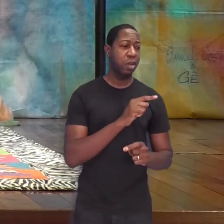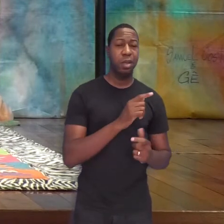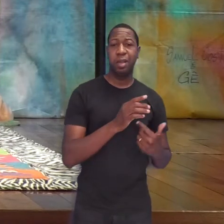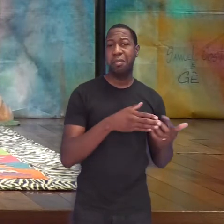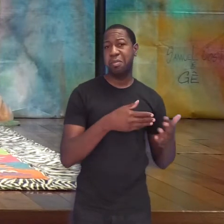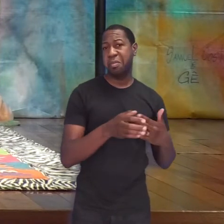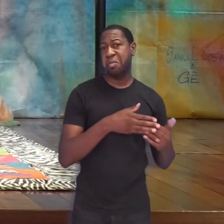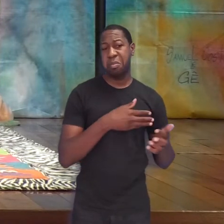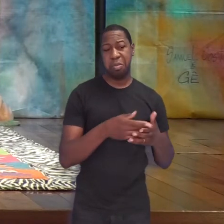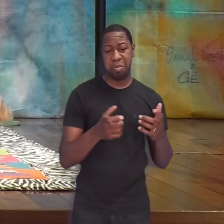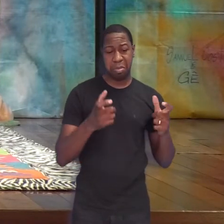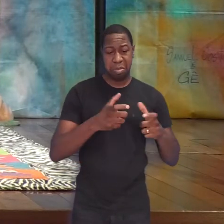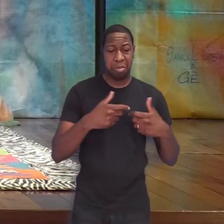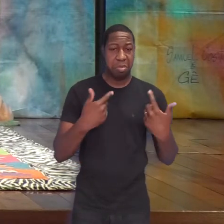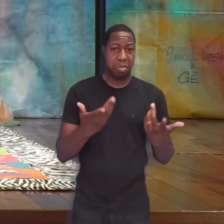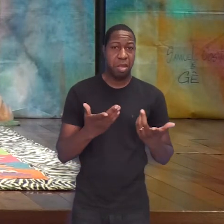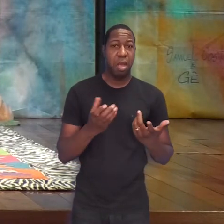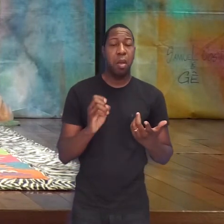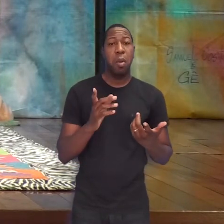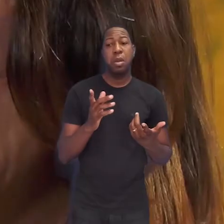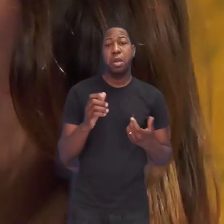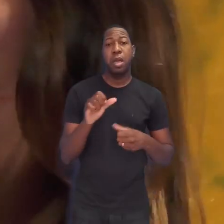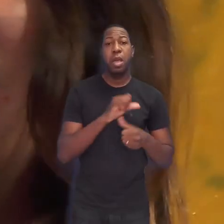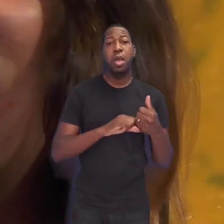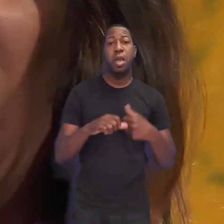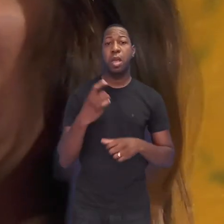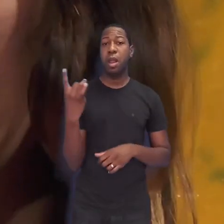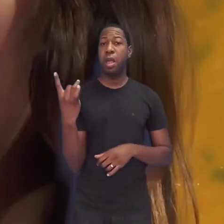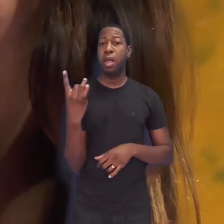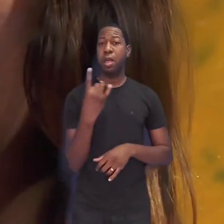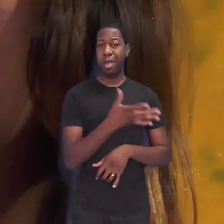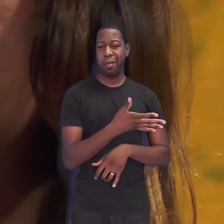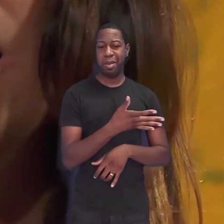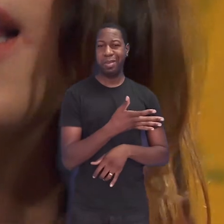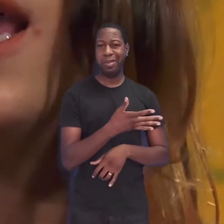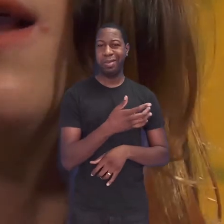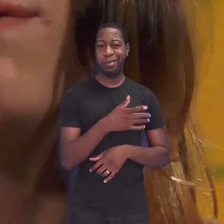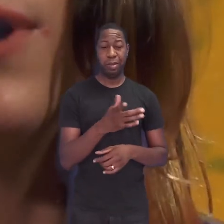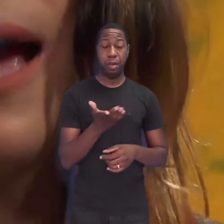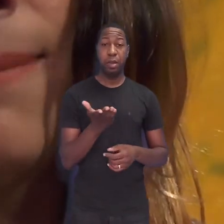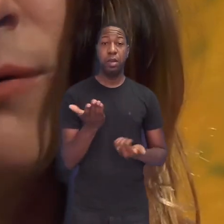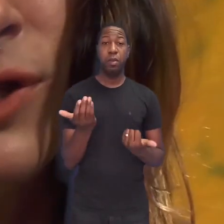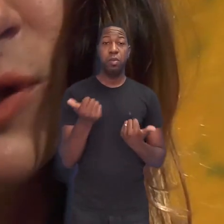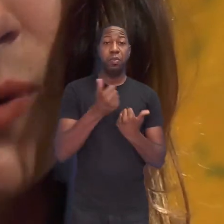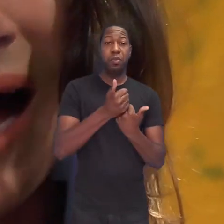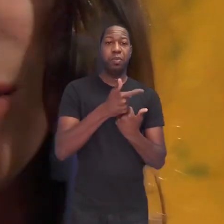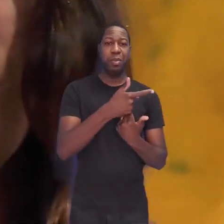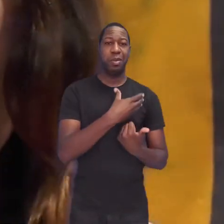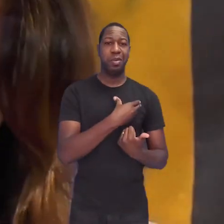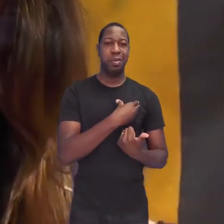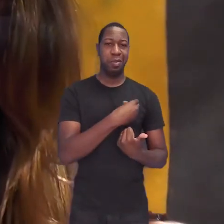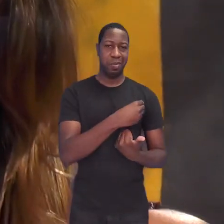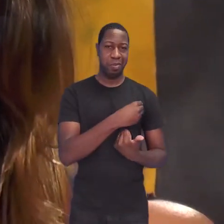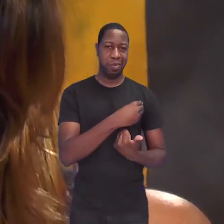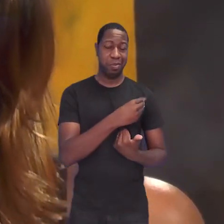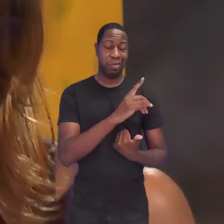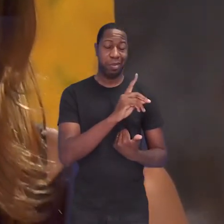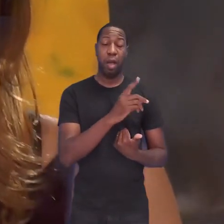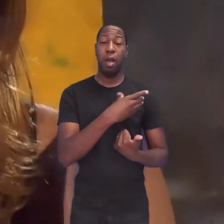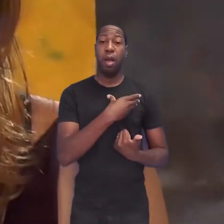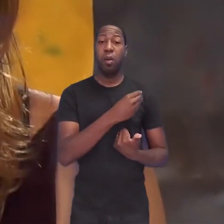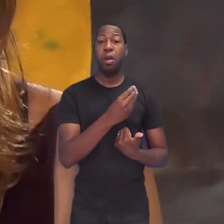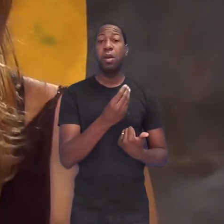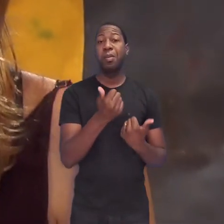sabe, deixou o reino para o seu irmão. E há quem diga que ele foi amaldiçoado e virou